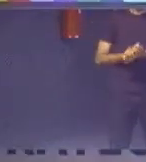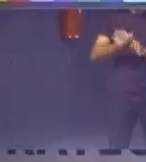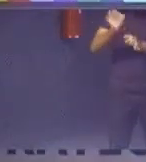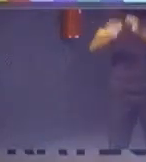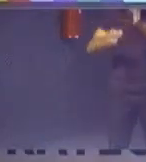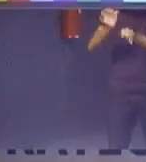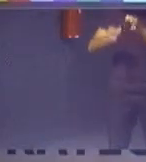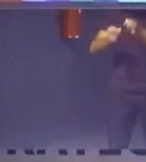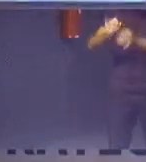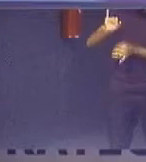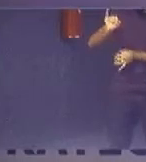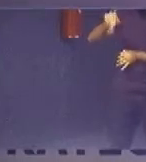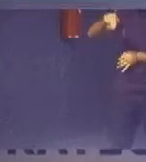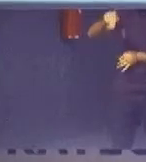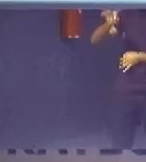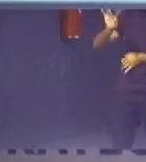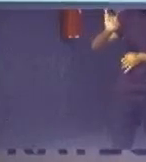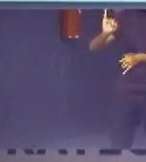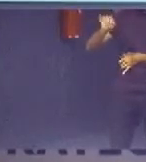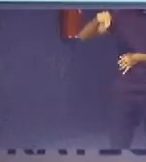por excelência próxima por favor